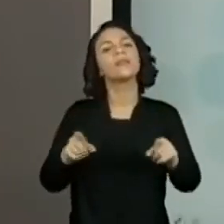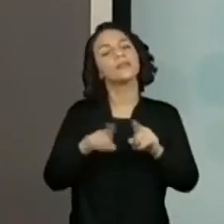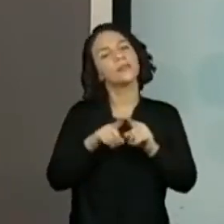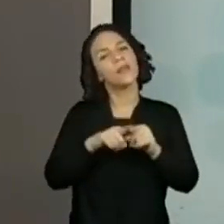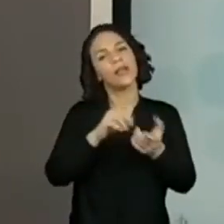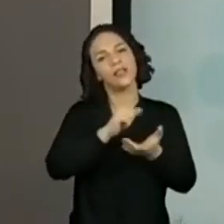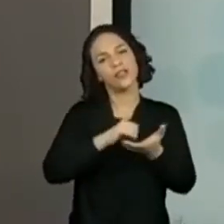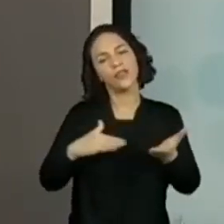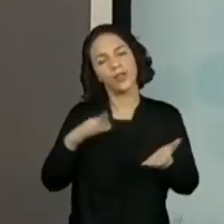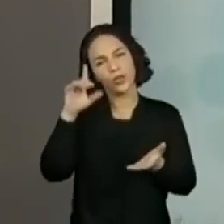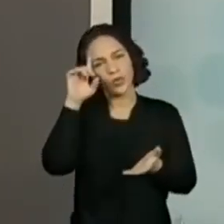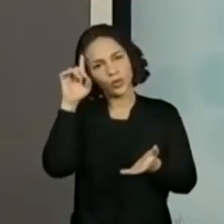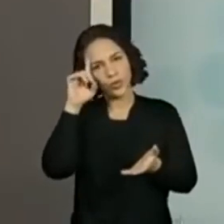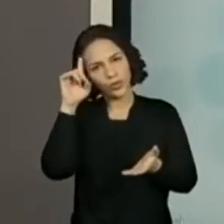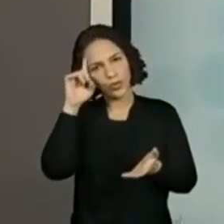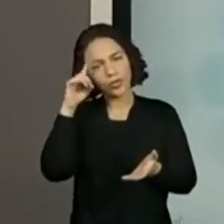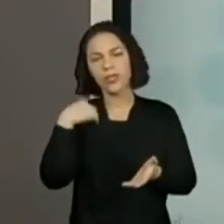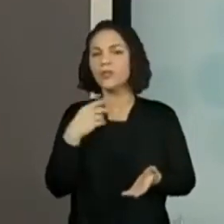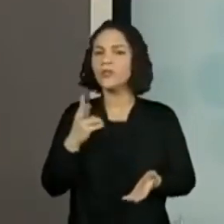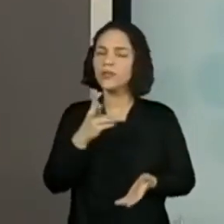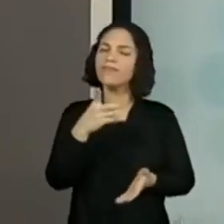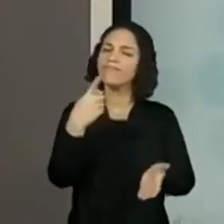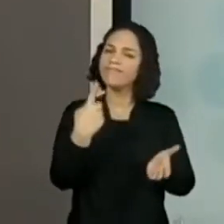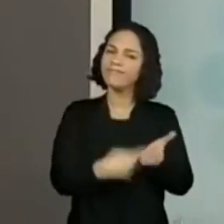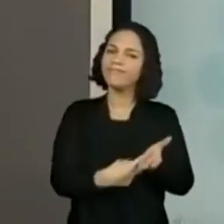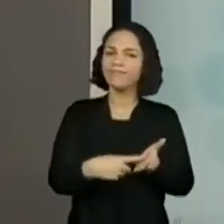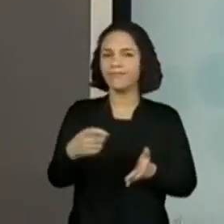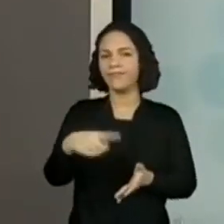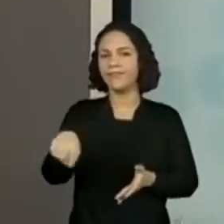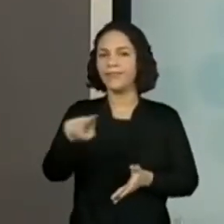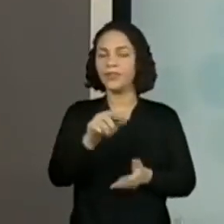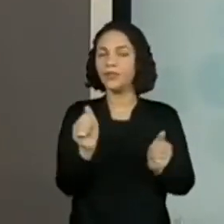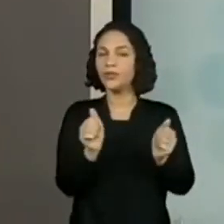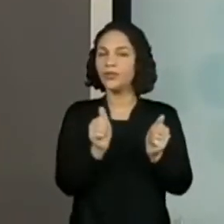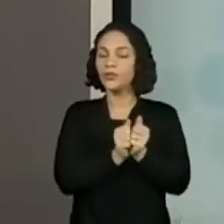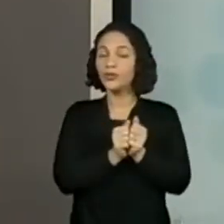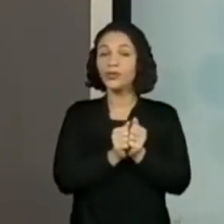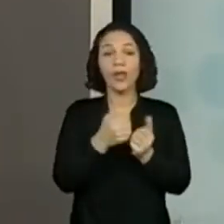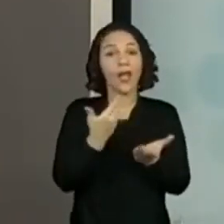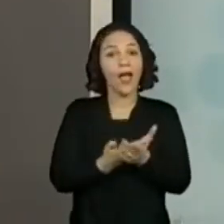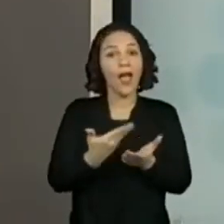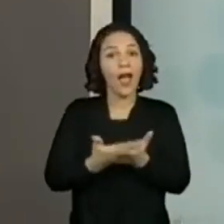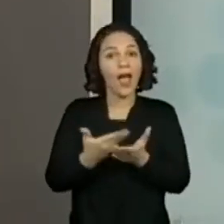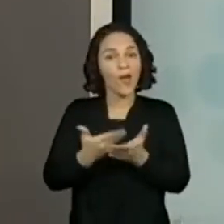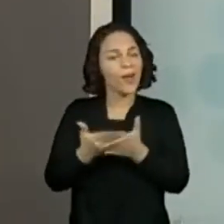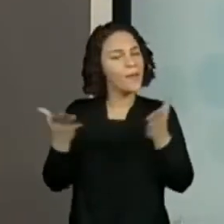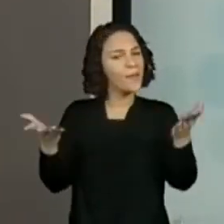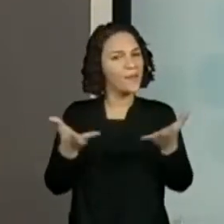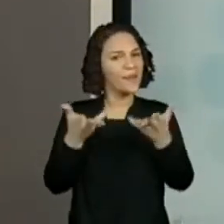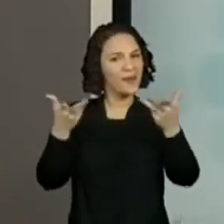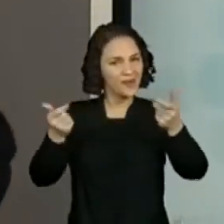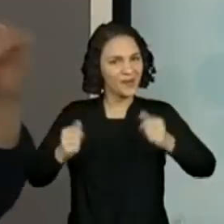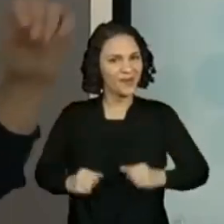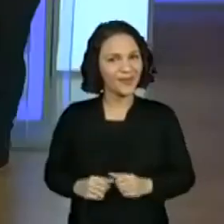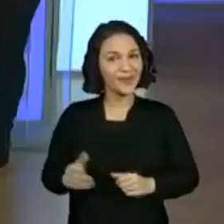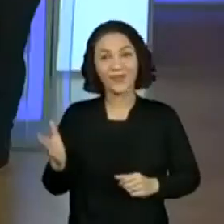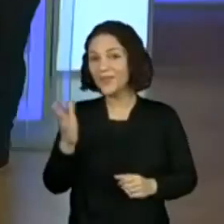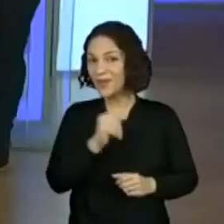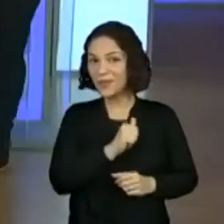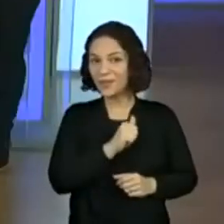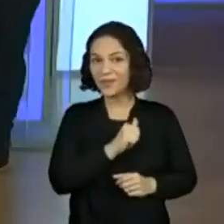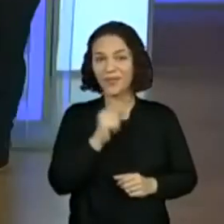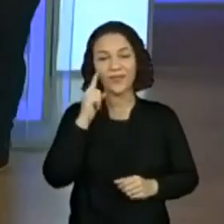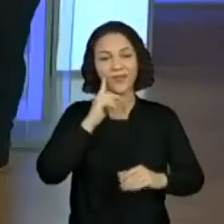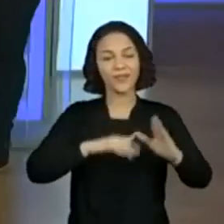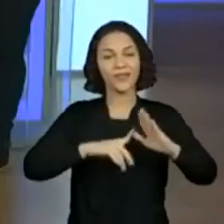atividade de rotina. E eu sempre estou contando aí com a parceria de vocês para a nossa aula ser maravilhosa. Vamos às